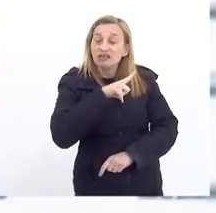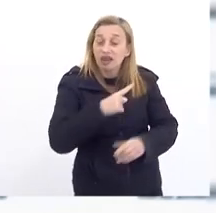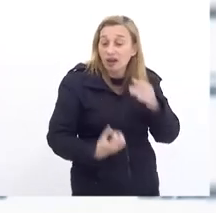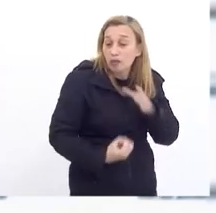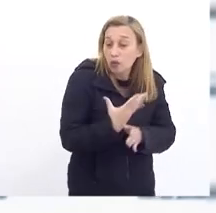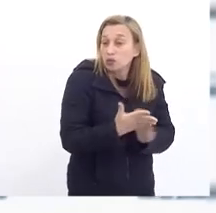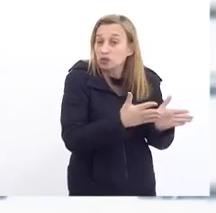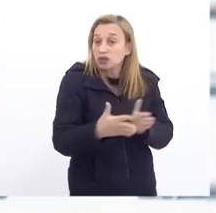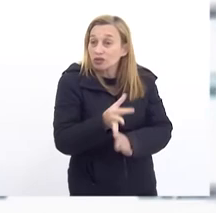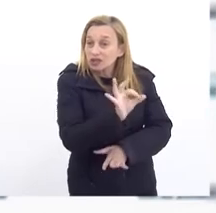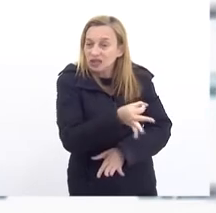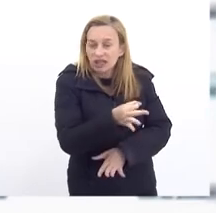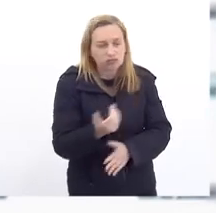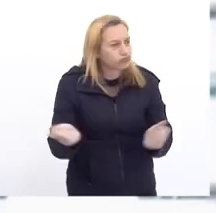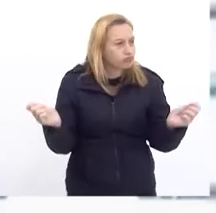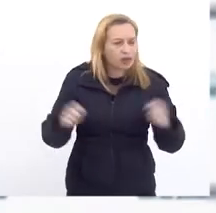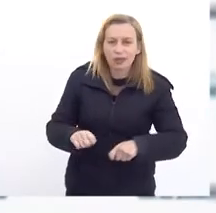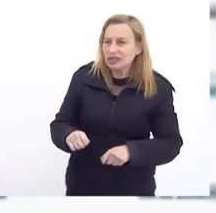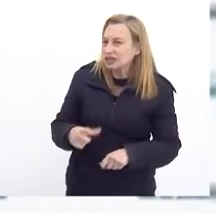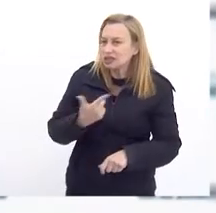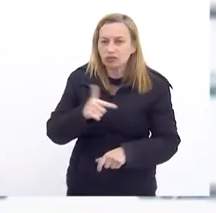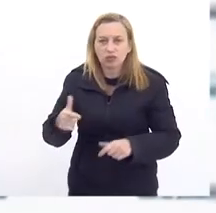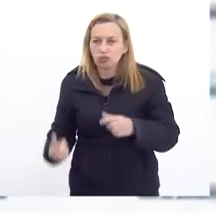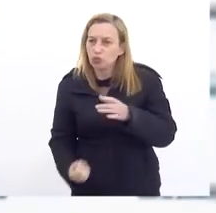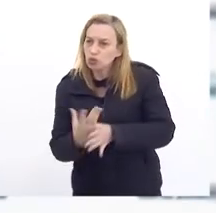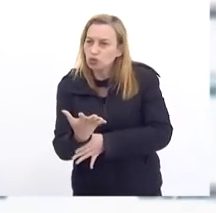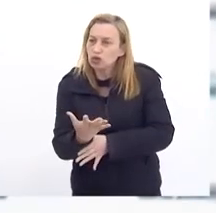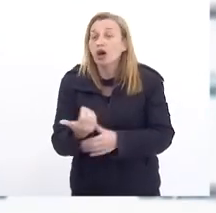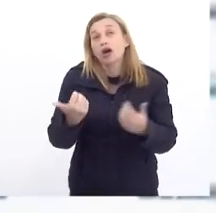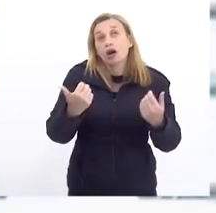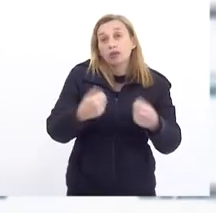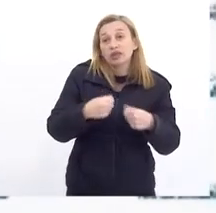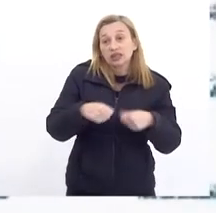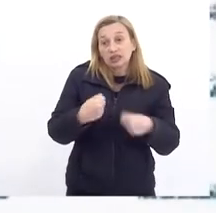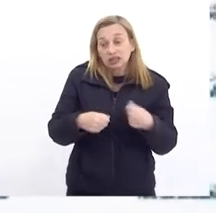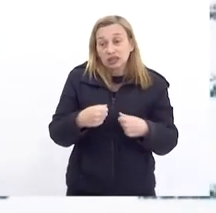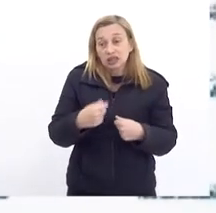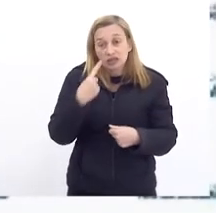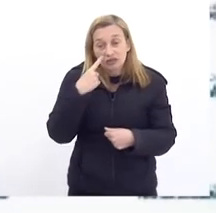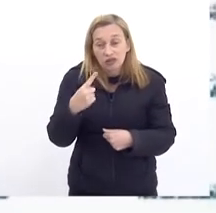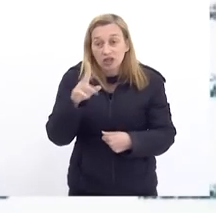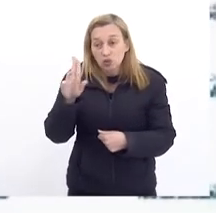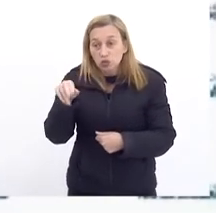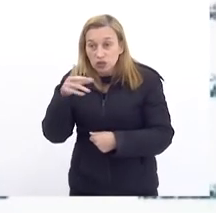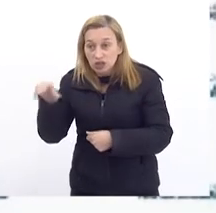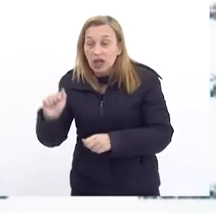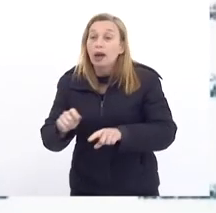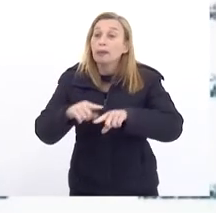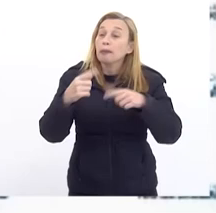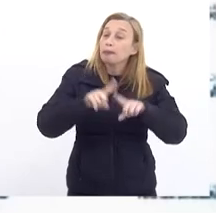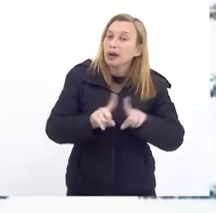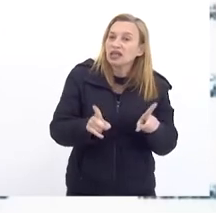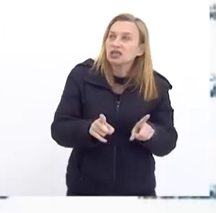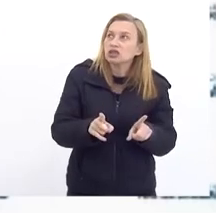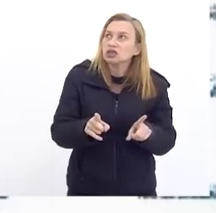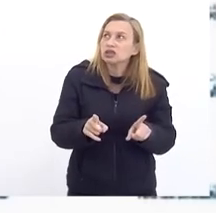Efetiva A gente não tem Essa capacidade Produtiva Poderia Se atrair Eventualmente Usinas Mas ainda assim A gente não